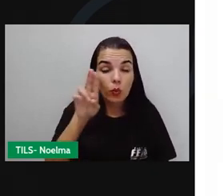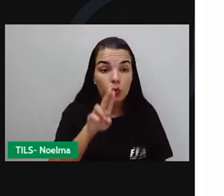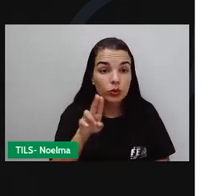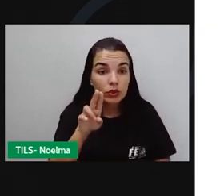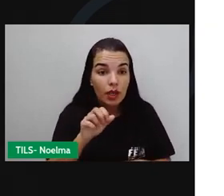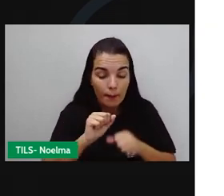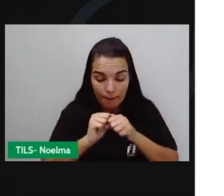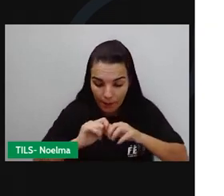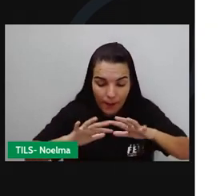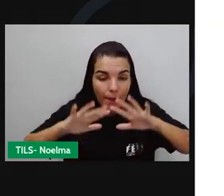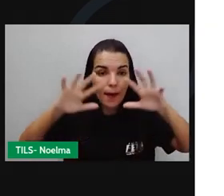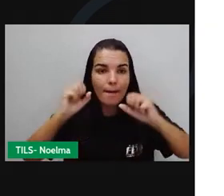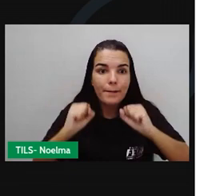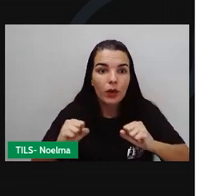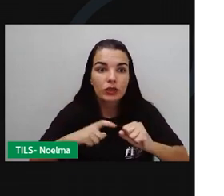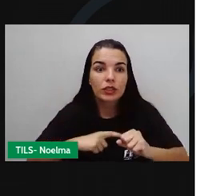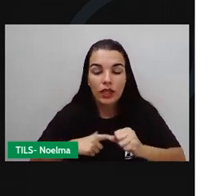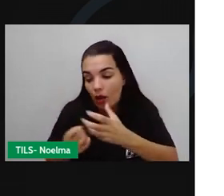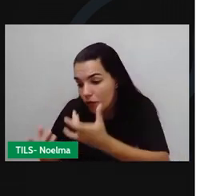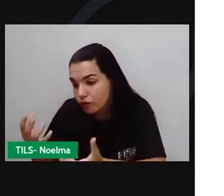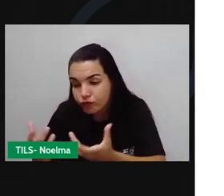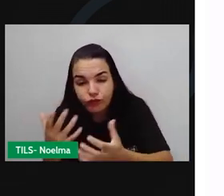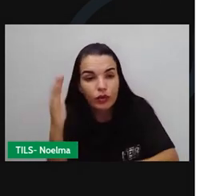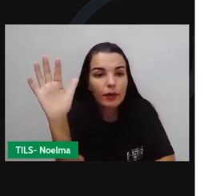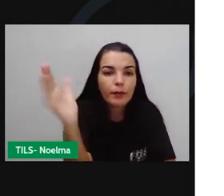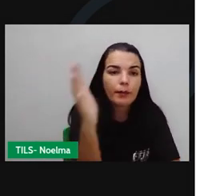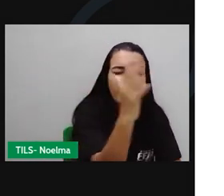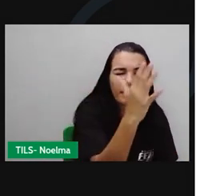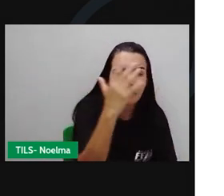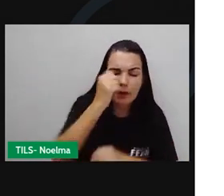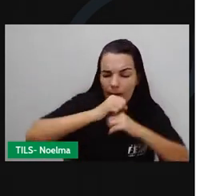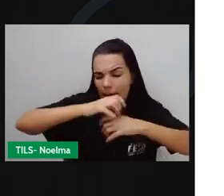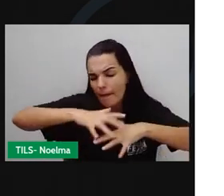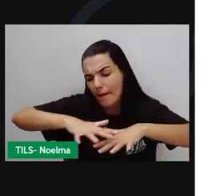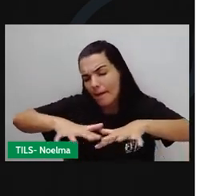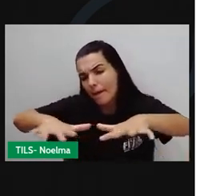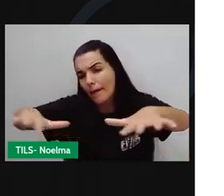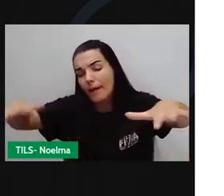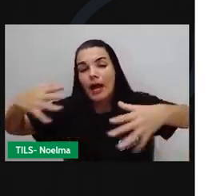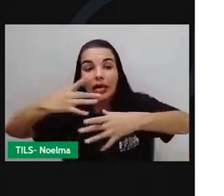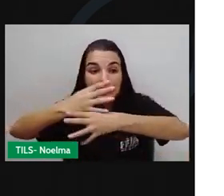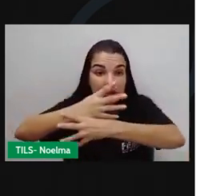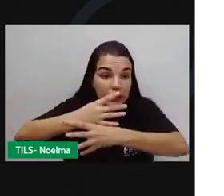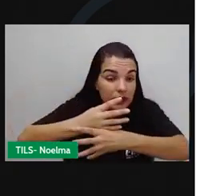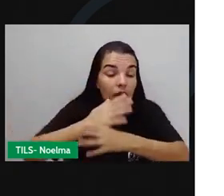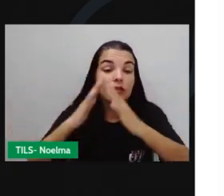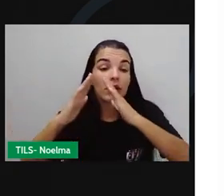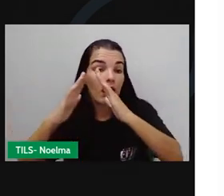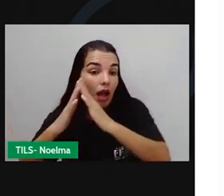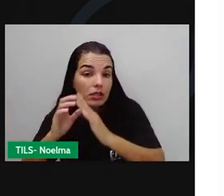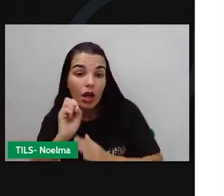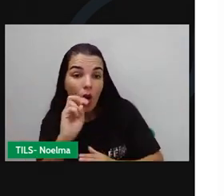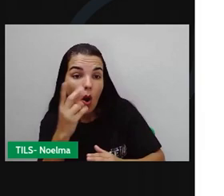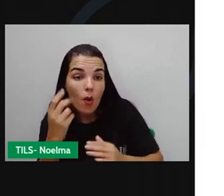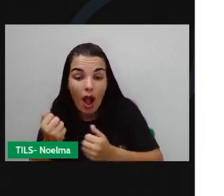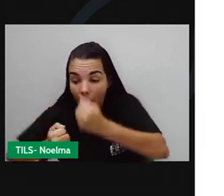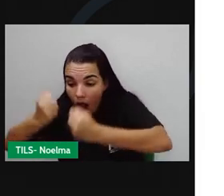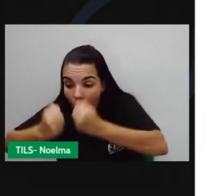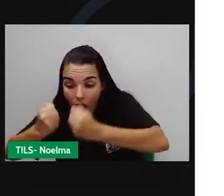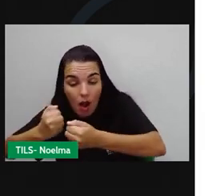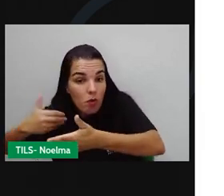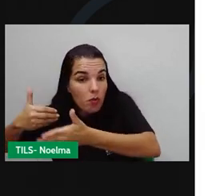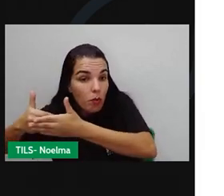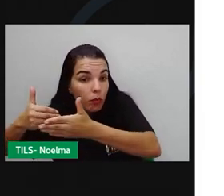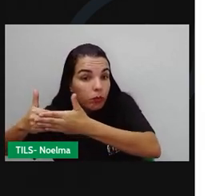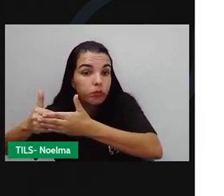pode estar desencadeando um fogo ali naquele terreno, que pode se propagar e levar a incendiar até mesmo casas ou veículos que estejam próximos, né? A gente